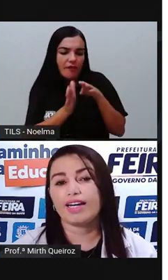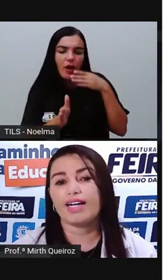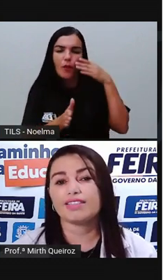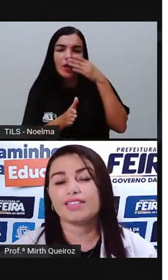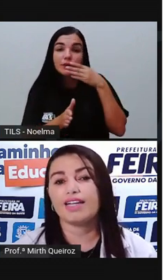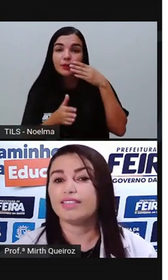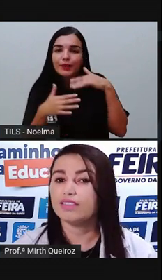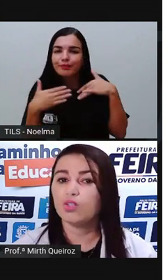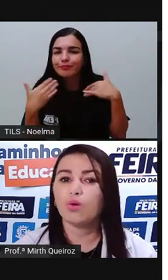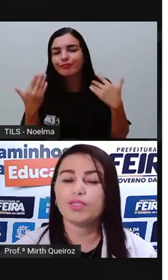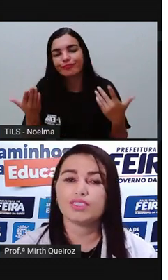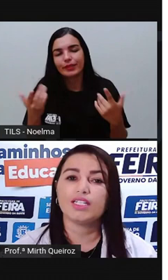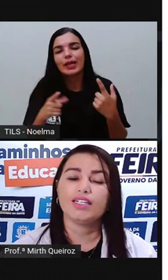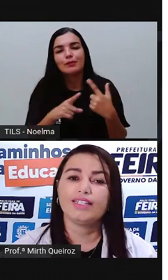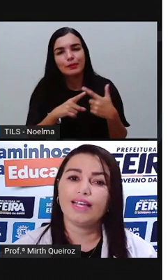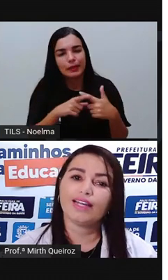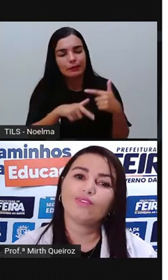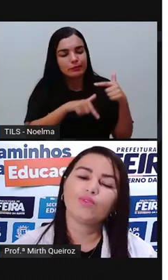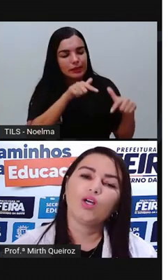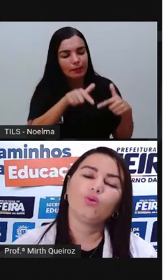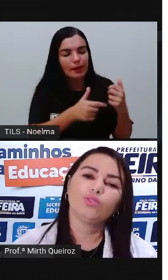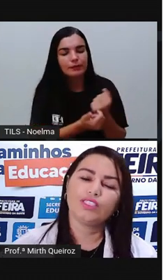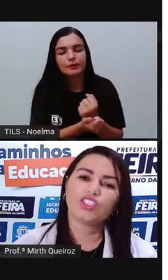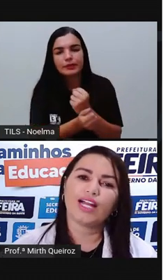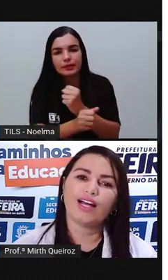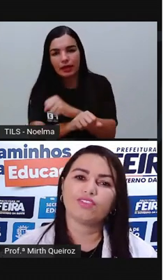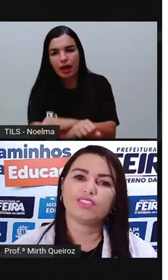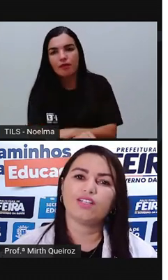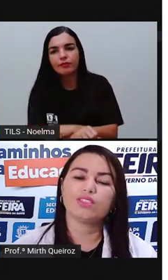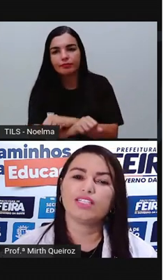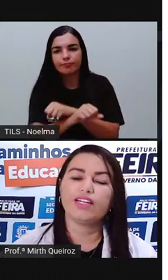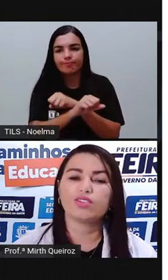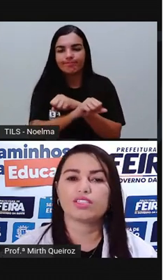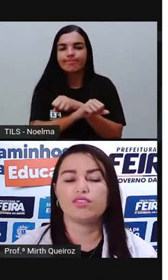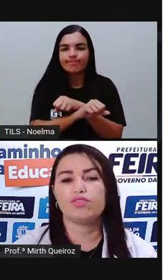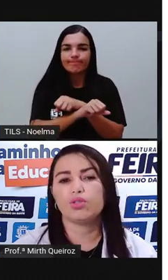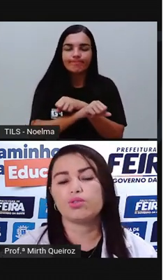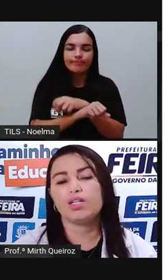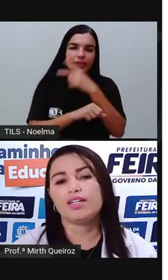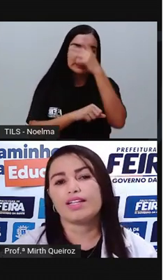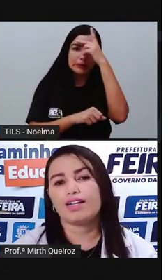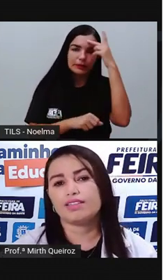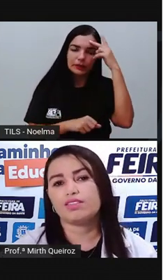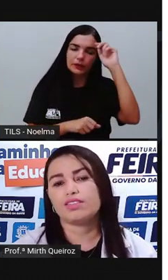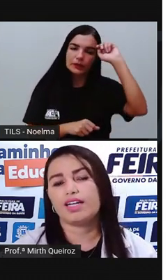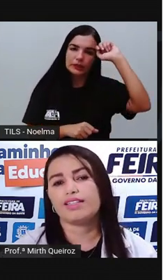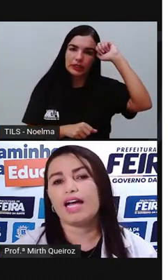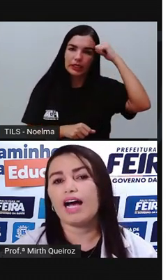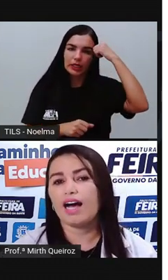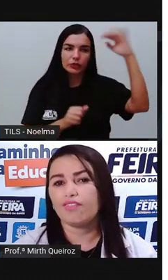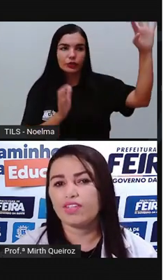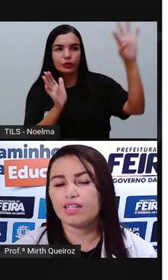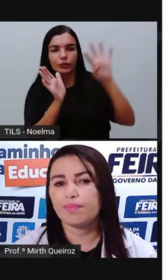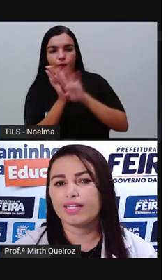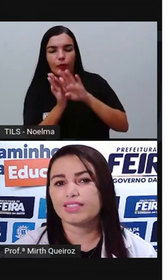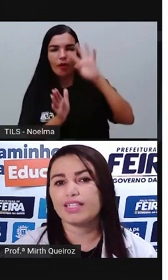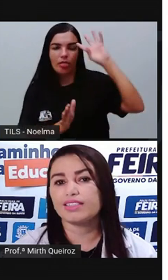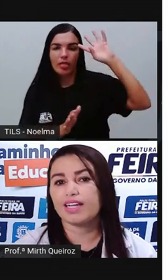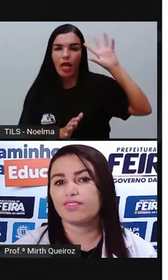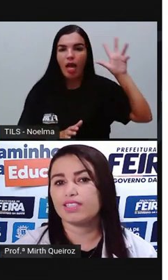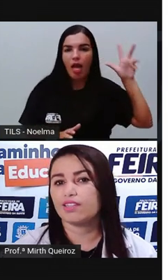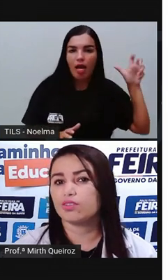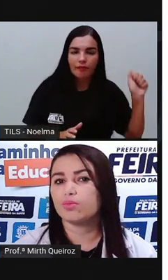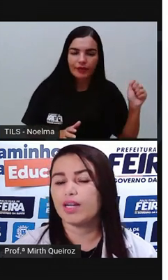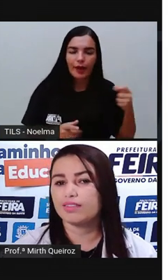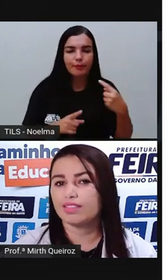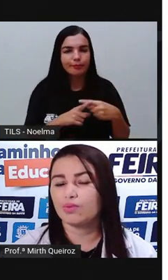Era graças a esses homens, que eram os escravos, né? Os negros que foram trazidos aí da África para serem